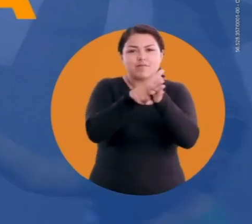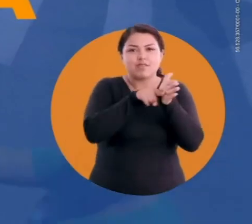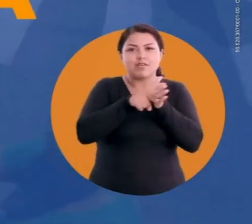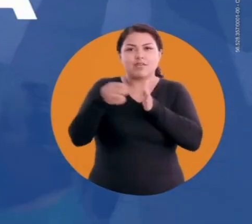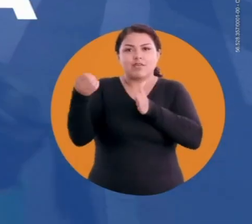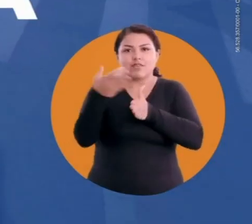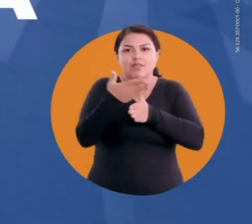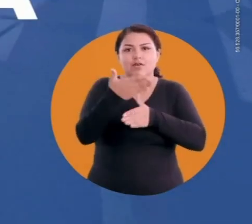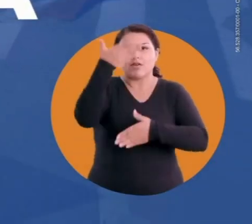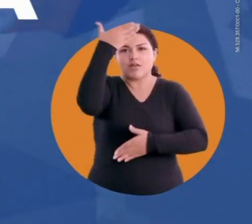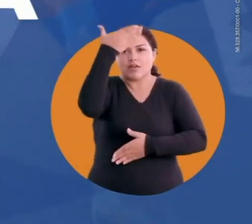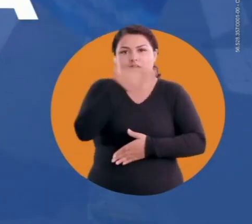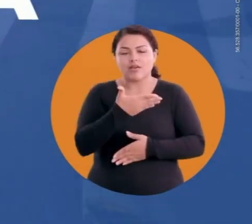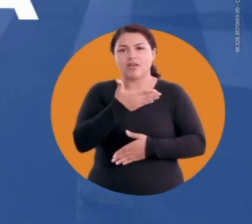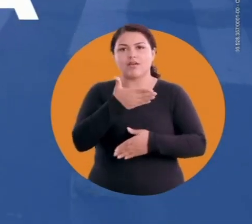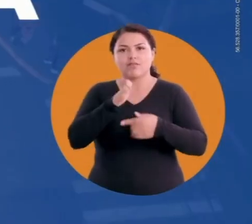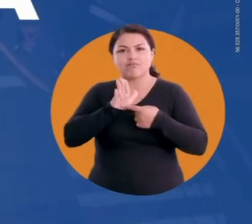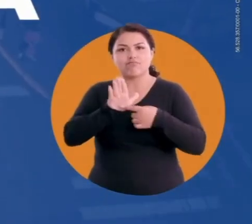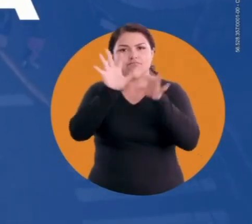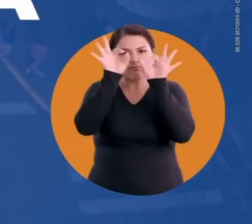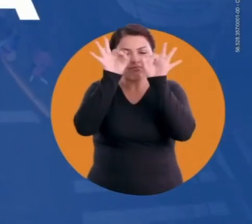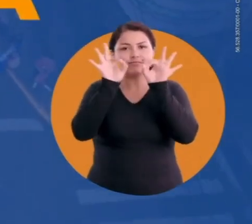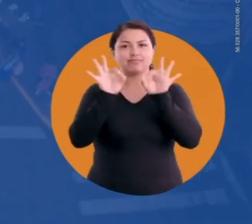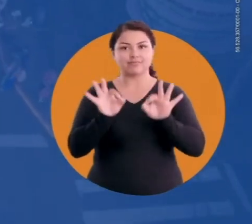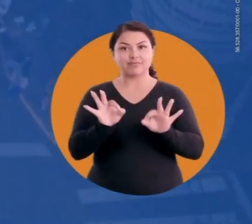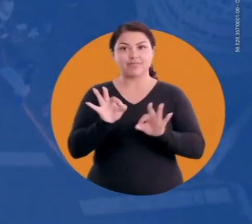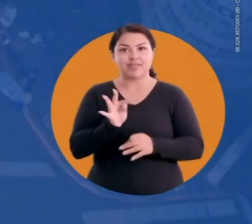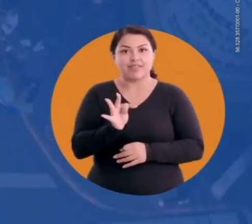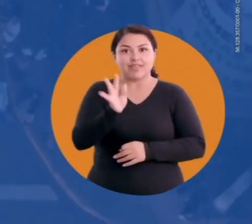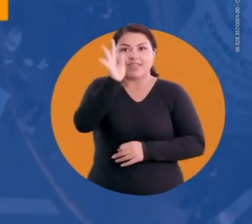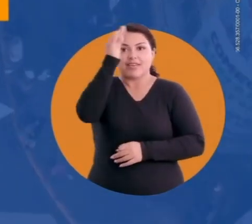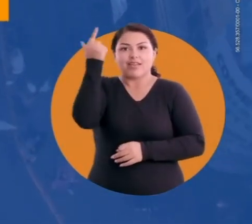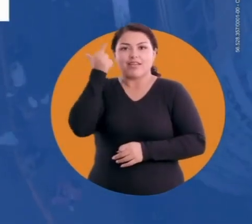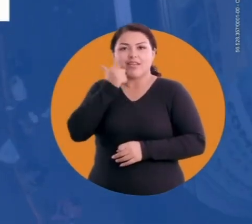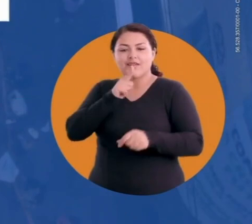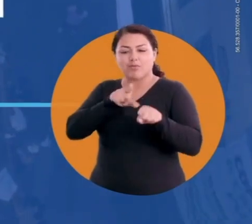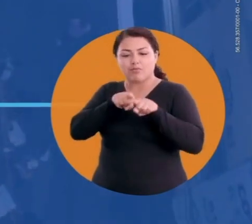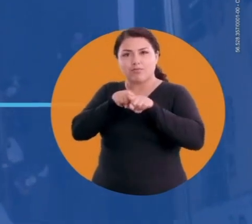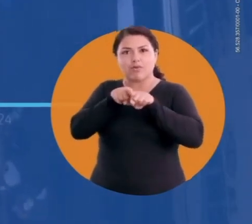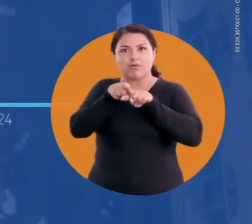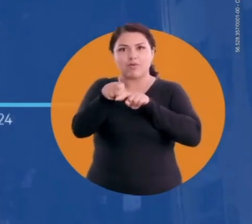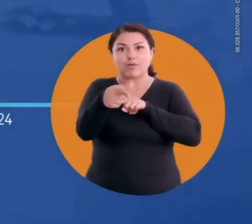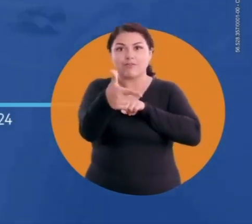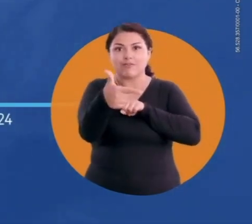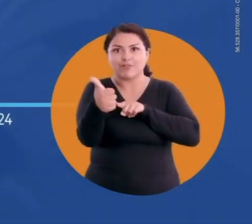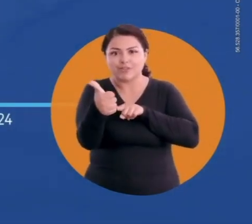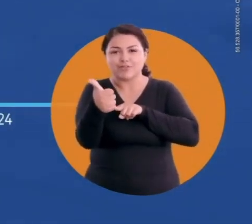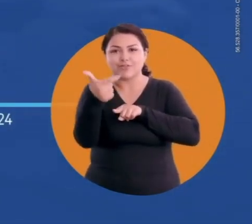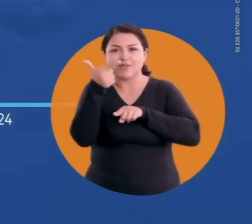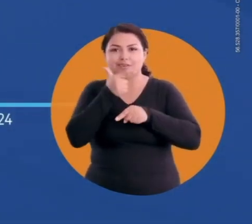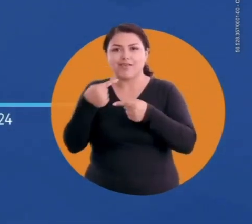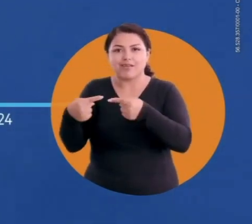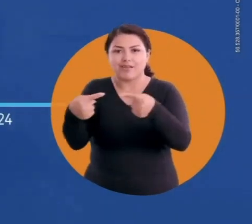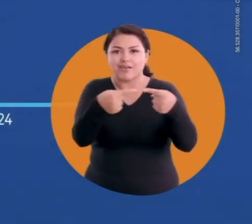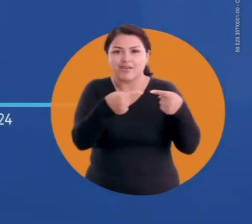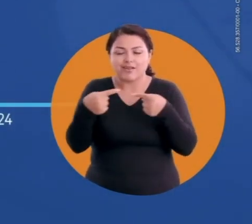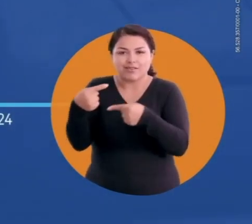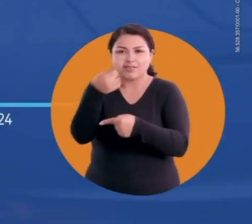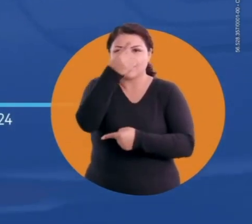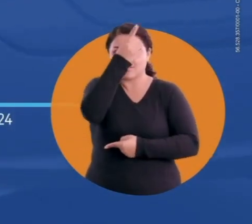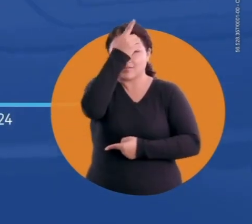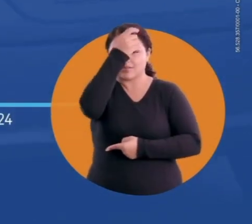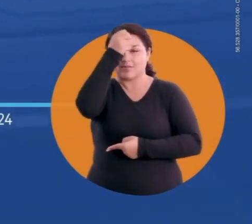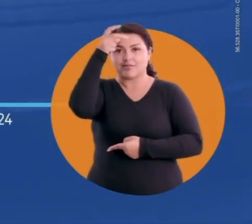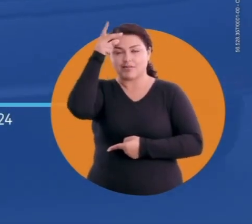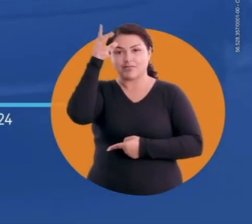Nova pesquisa registrada pelo Instituto Prefab confirma Tande abriu mais de 21 pontos de vantagem na